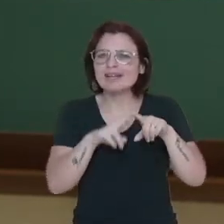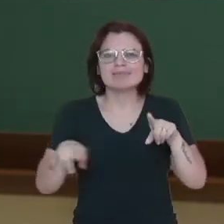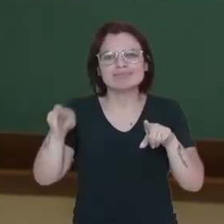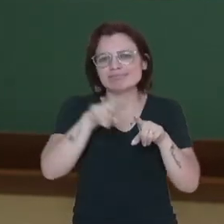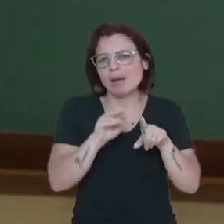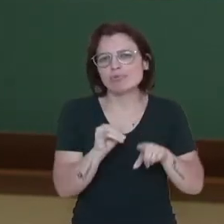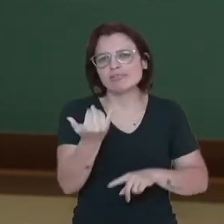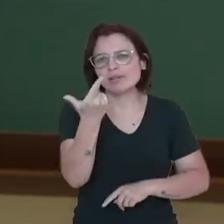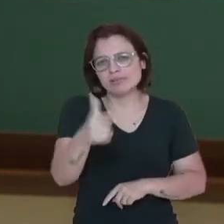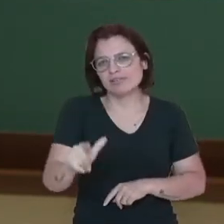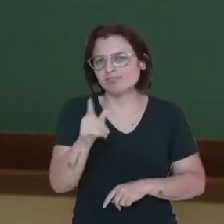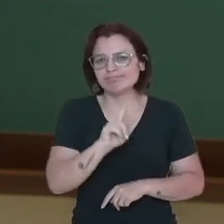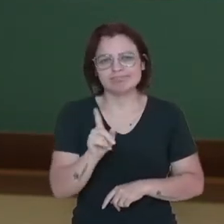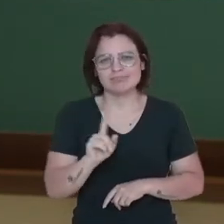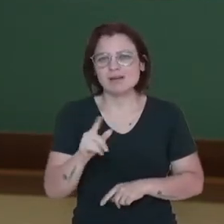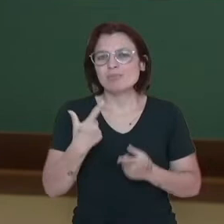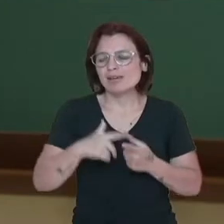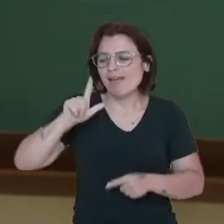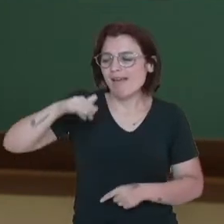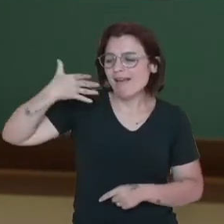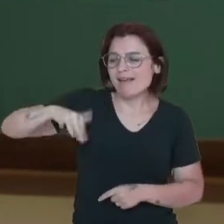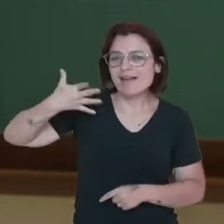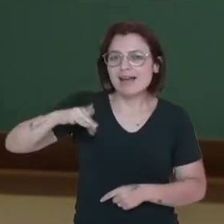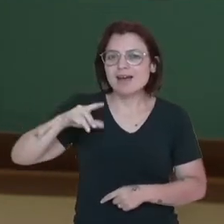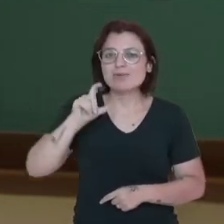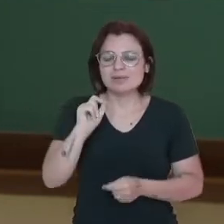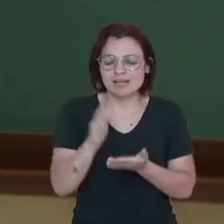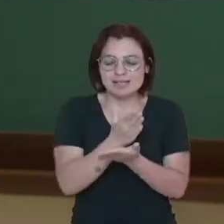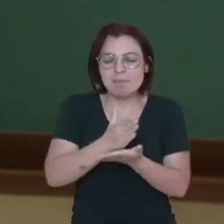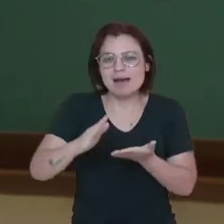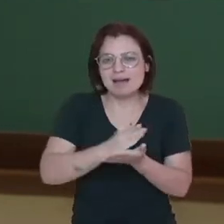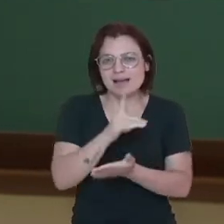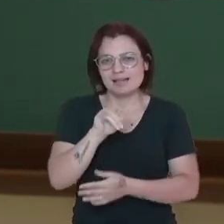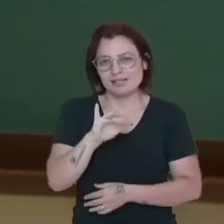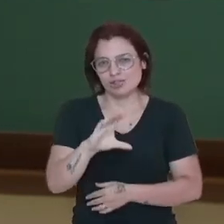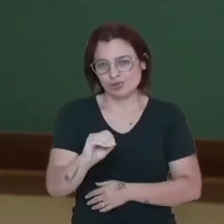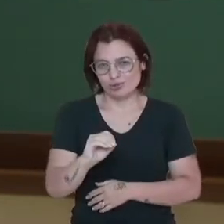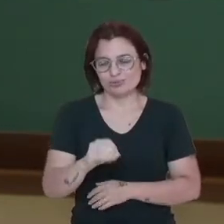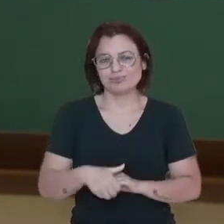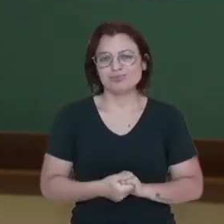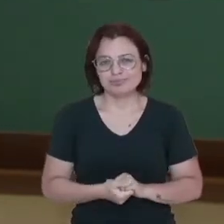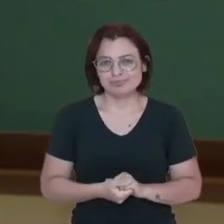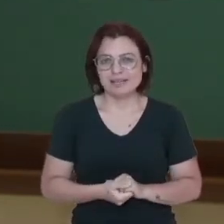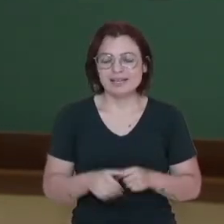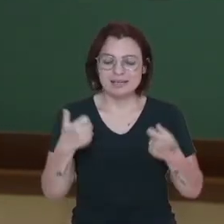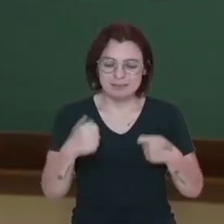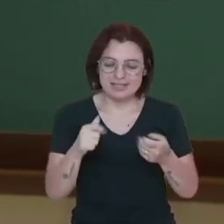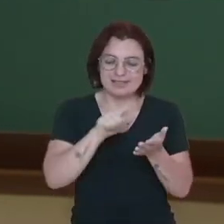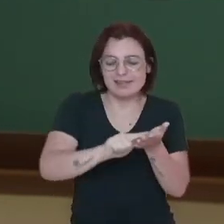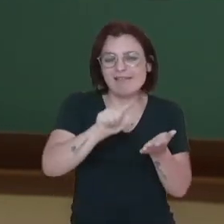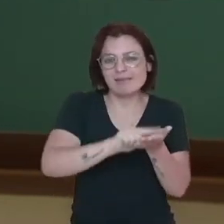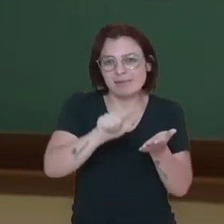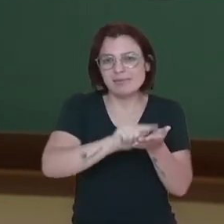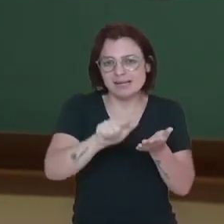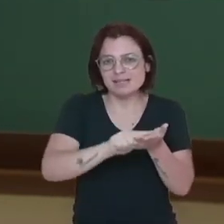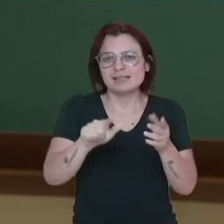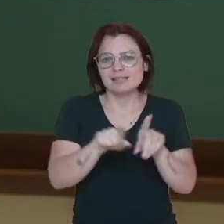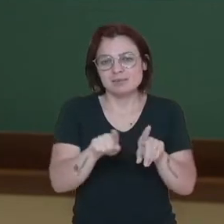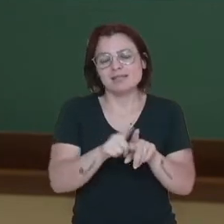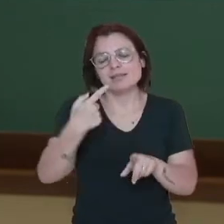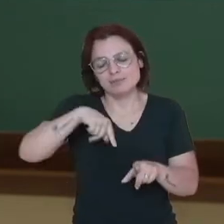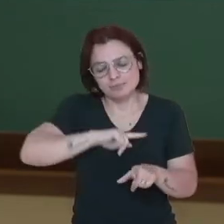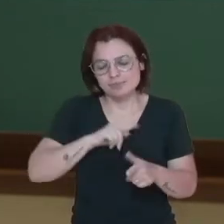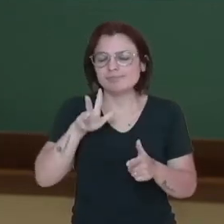reaproveitado. Sai muito caro para as empresas que reaproveitam esse material se forem ter que relavar e aí a gente entra em outro